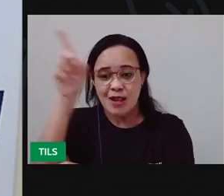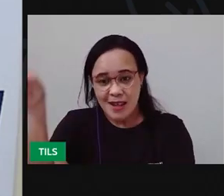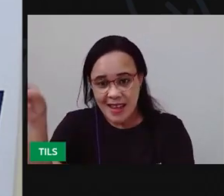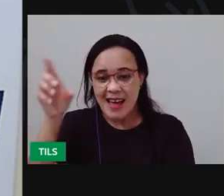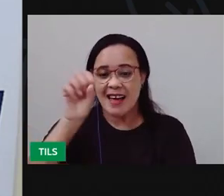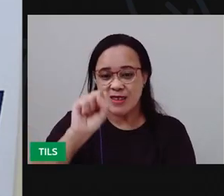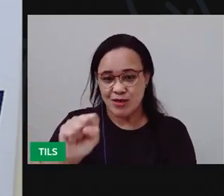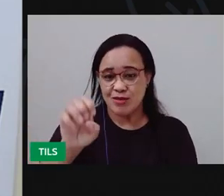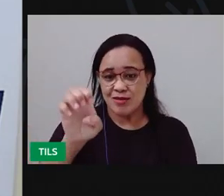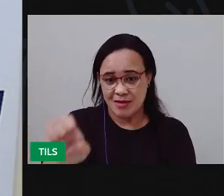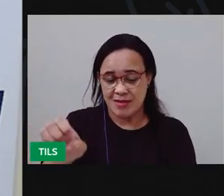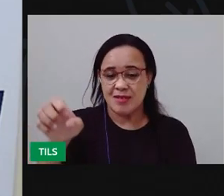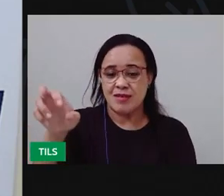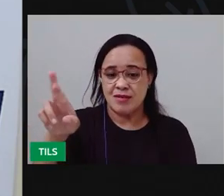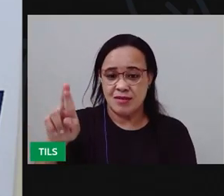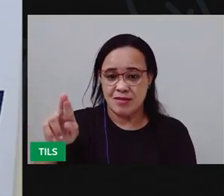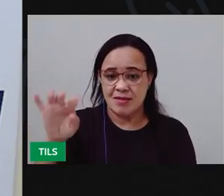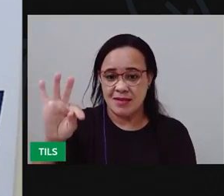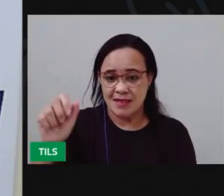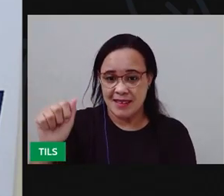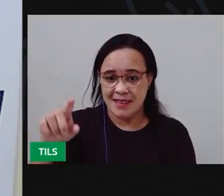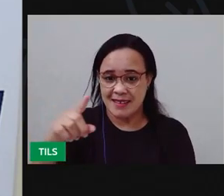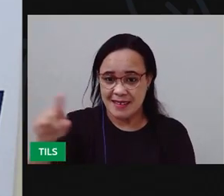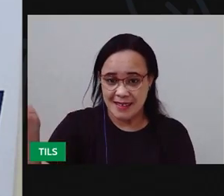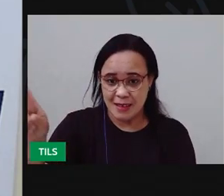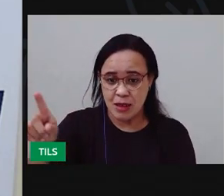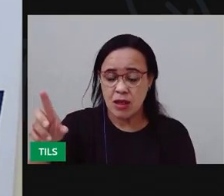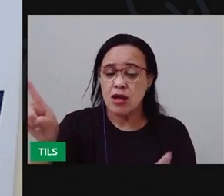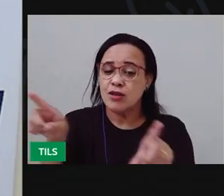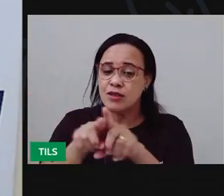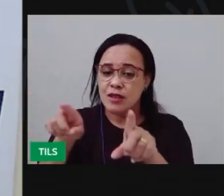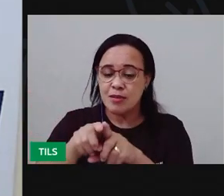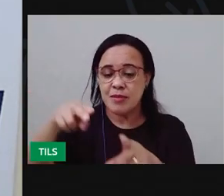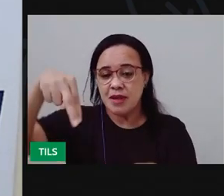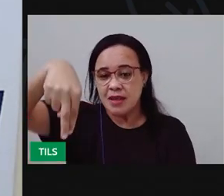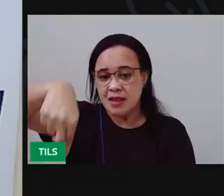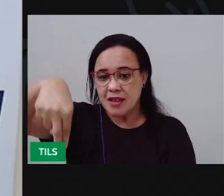ele vem trazendo aqui nessa literatura?